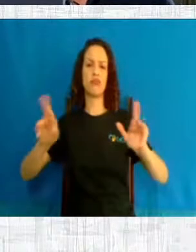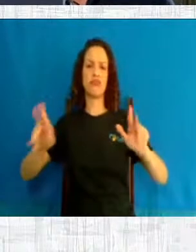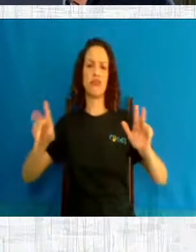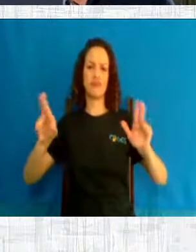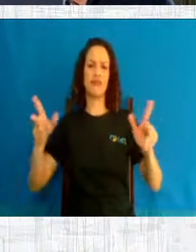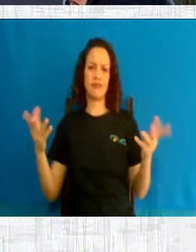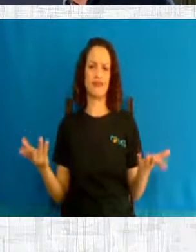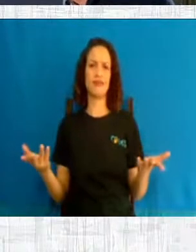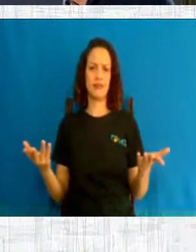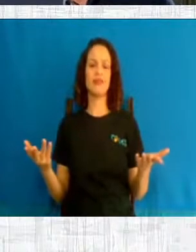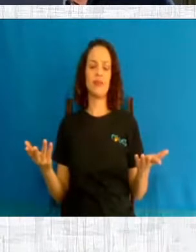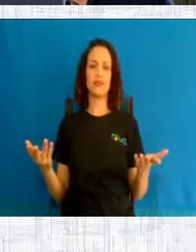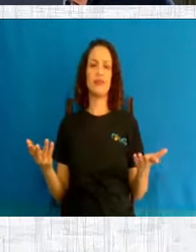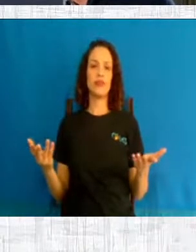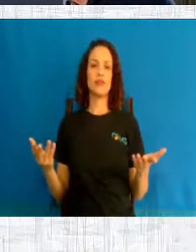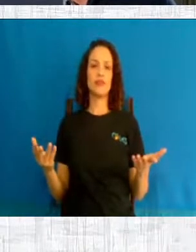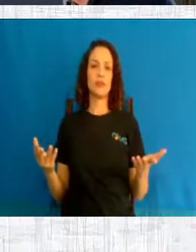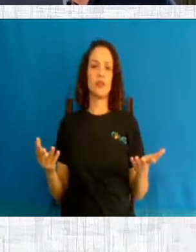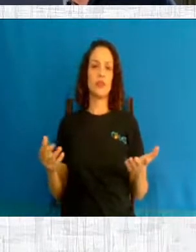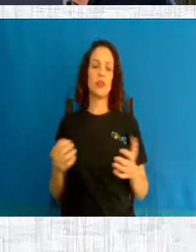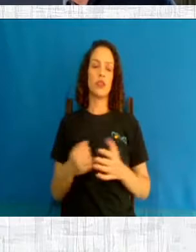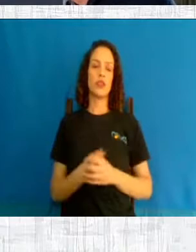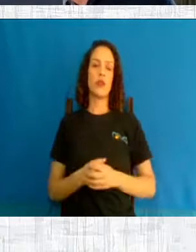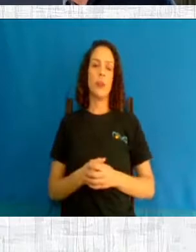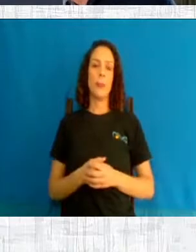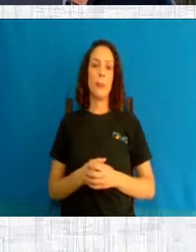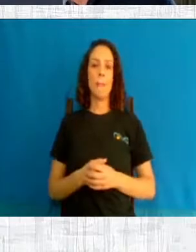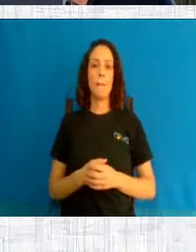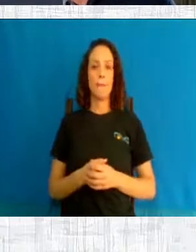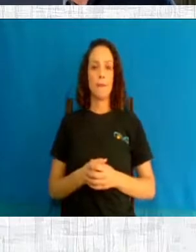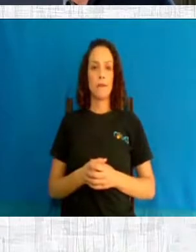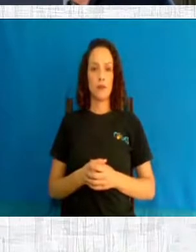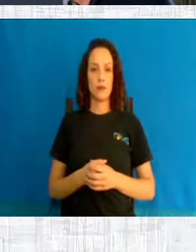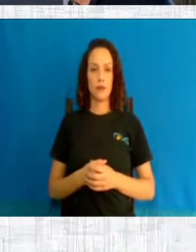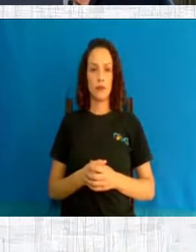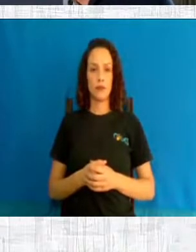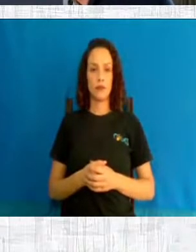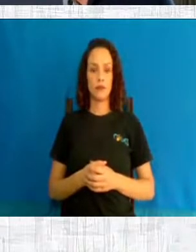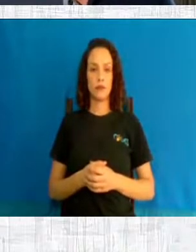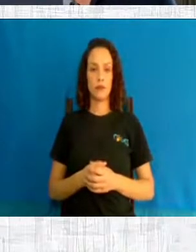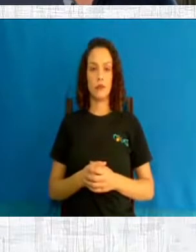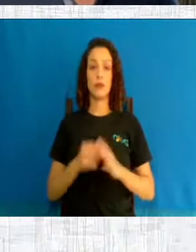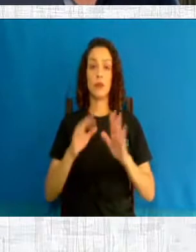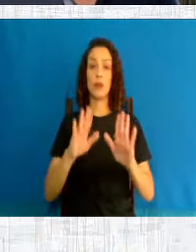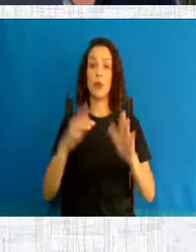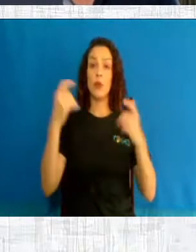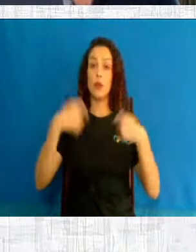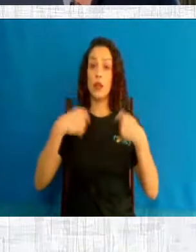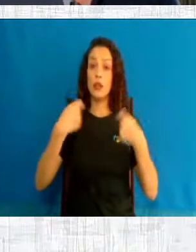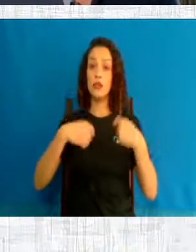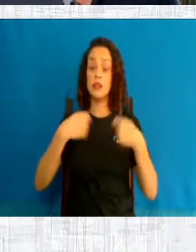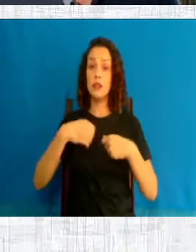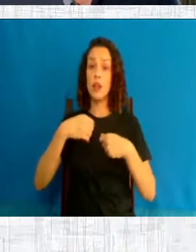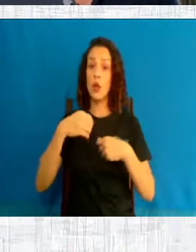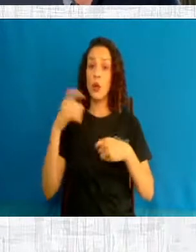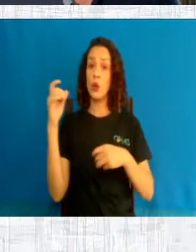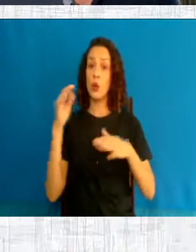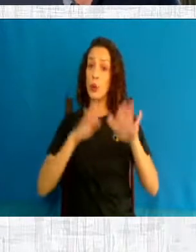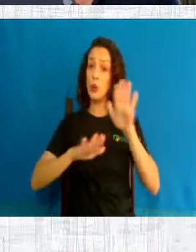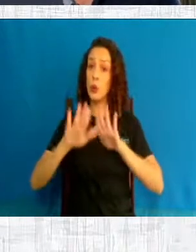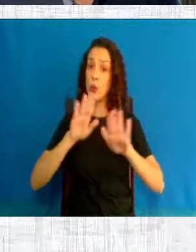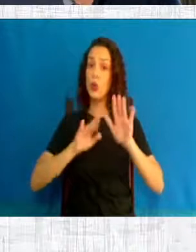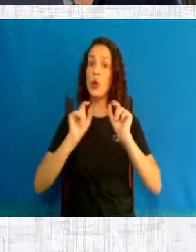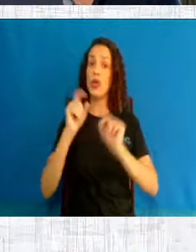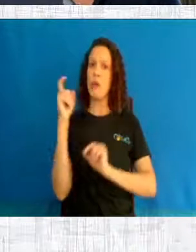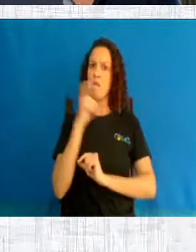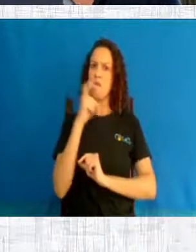país, e não como estão sendo divulgados aí, tá certo? Então a gente não pode ser vítima de mitos. Outra coisa, o mito 4